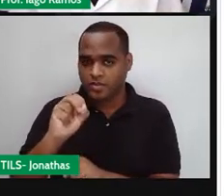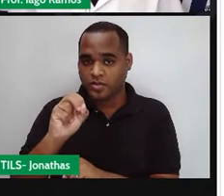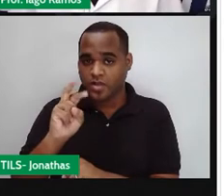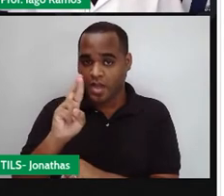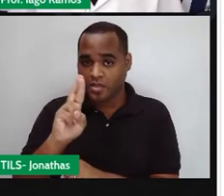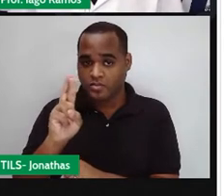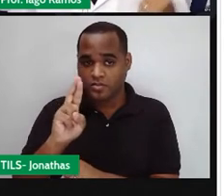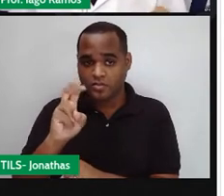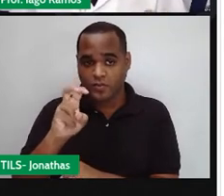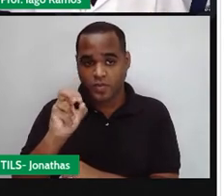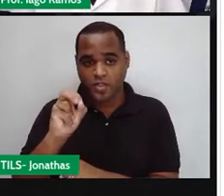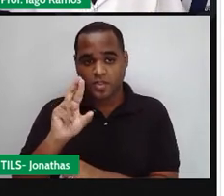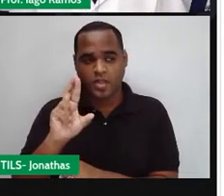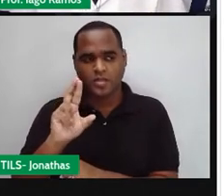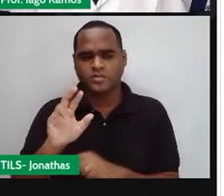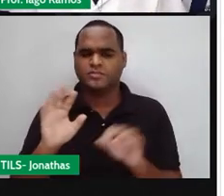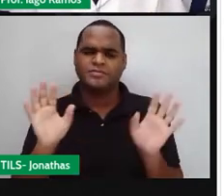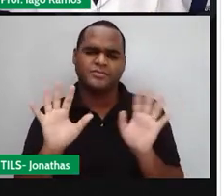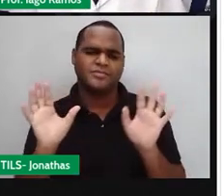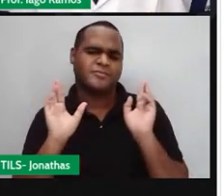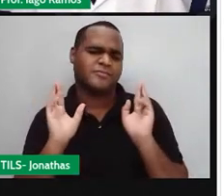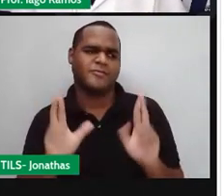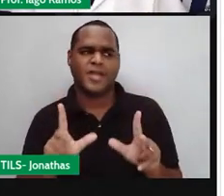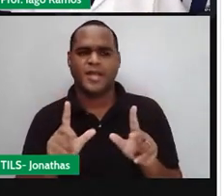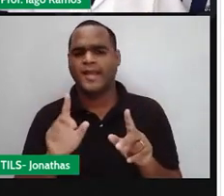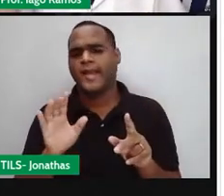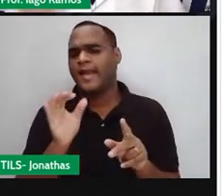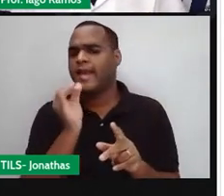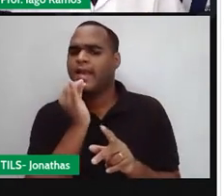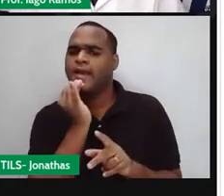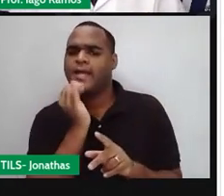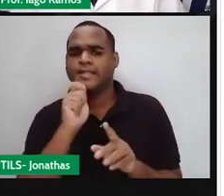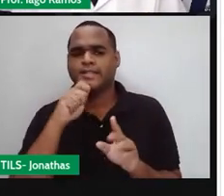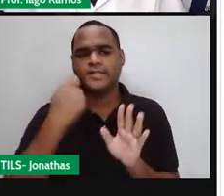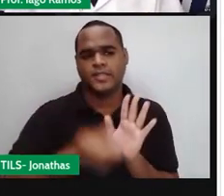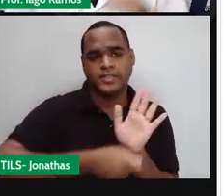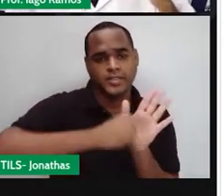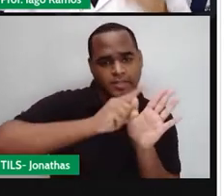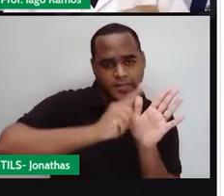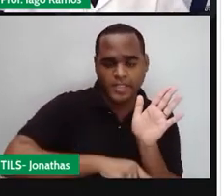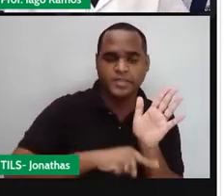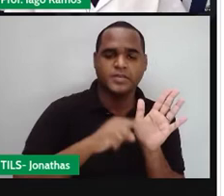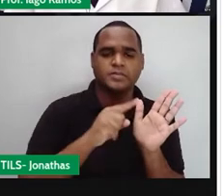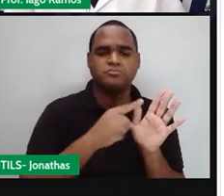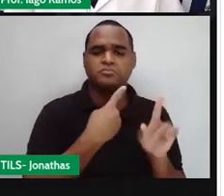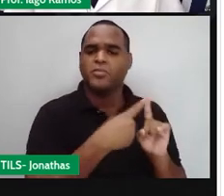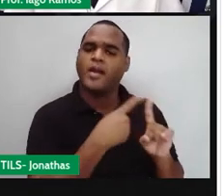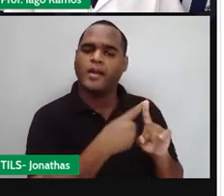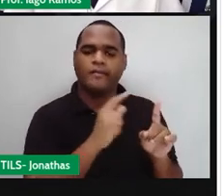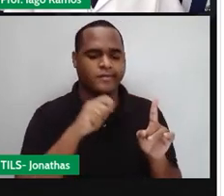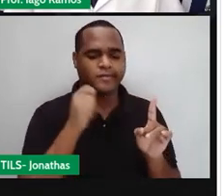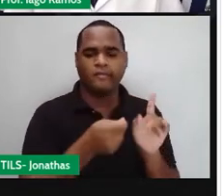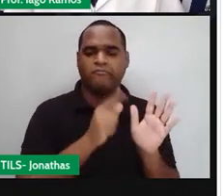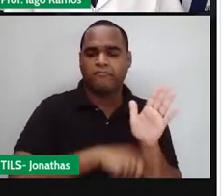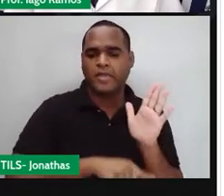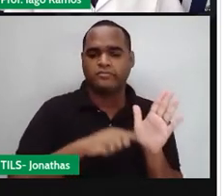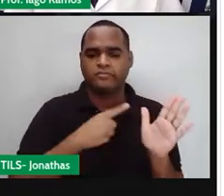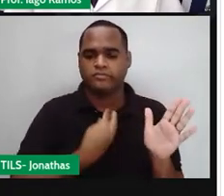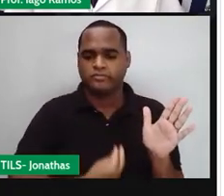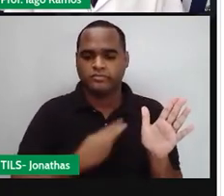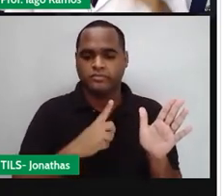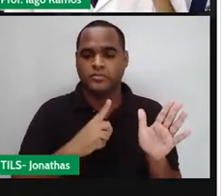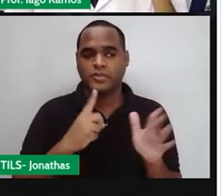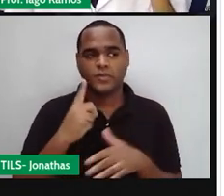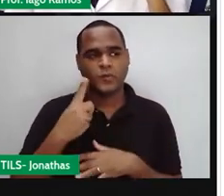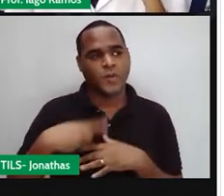forma? Não. Tem aqui um sinalzinho de menos na frente. Por que vai o sinalzinho de menos na frente? Porque eu